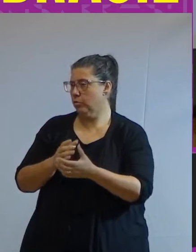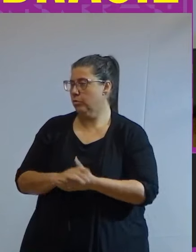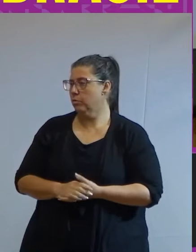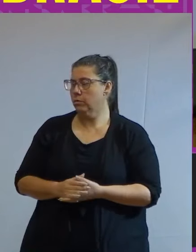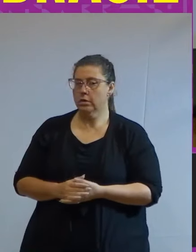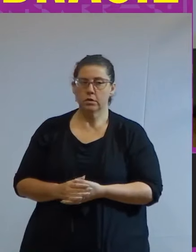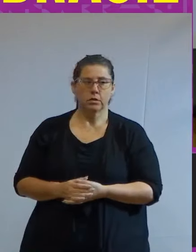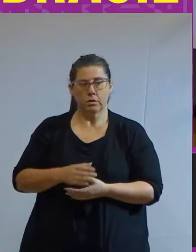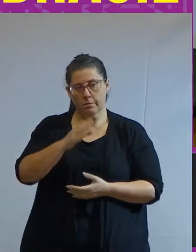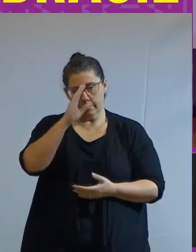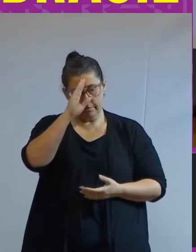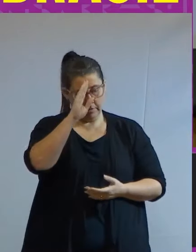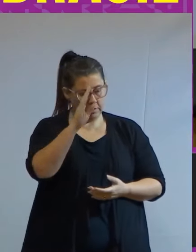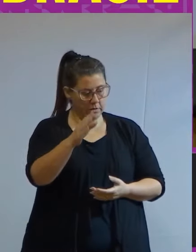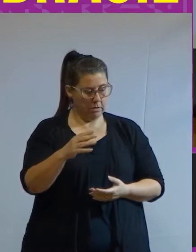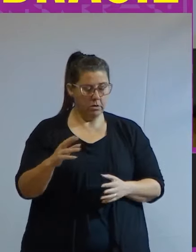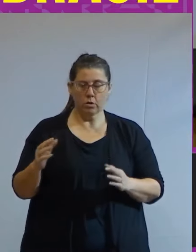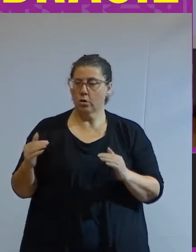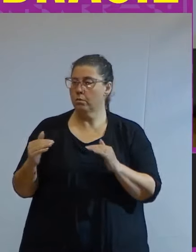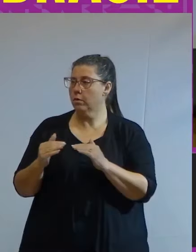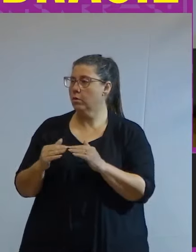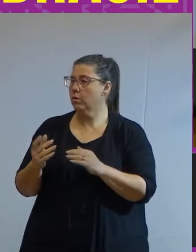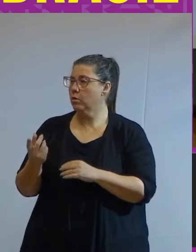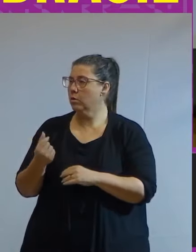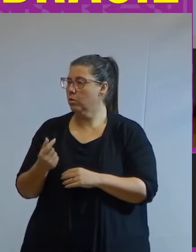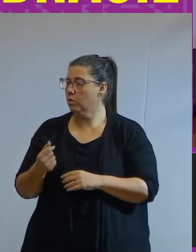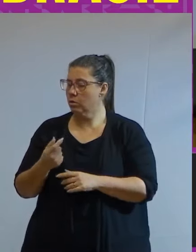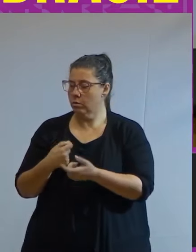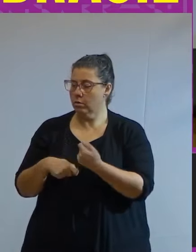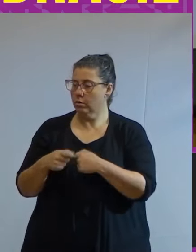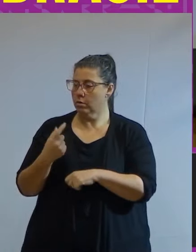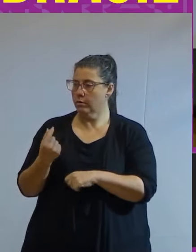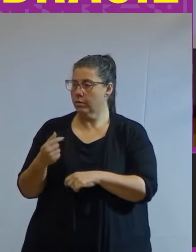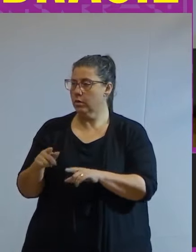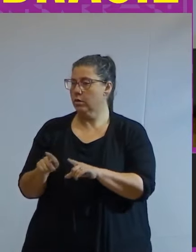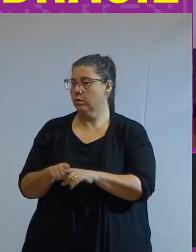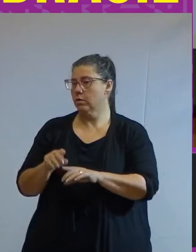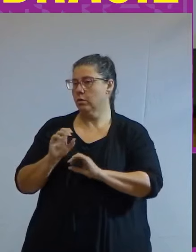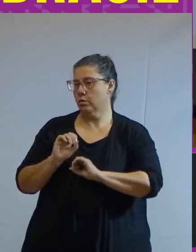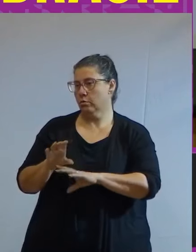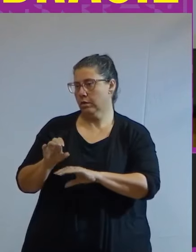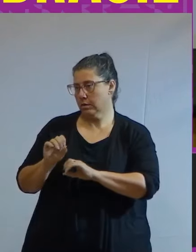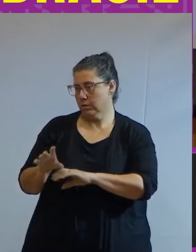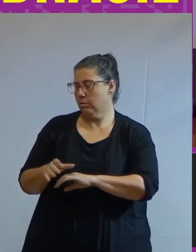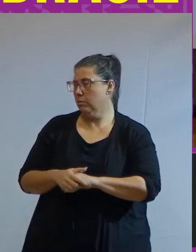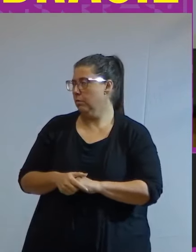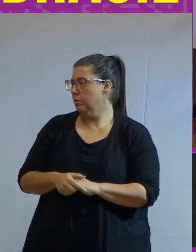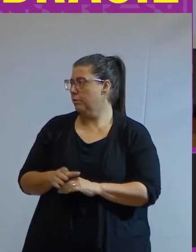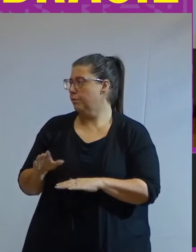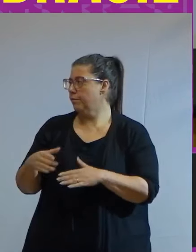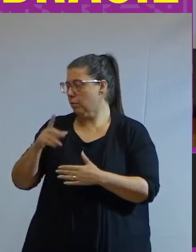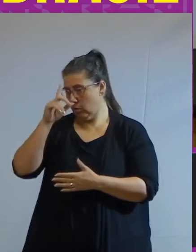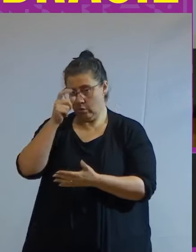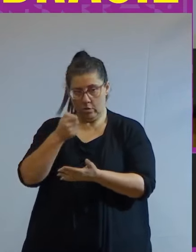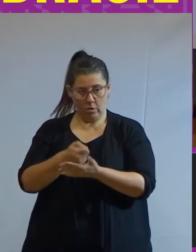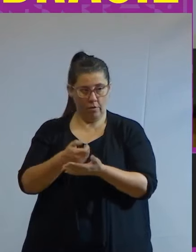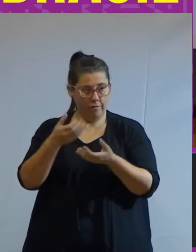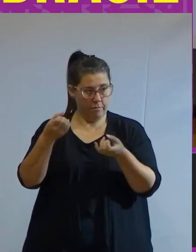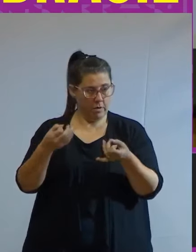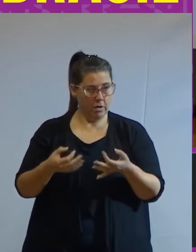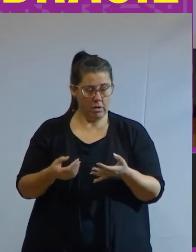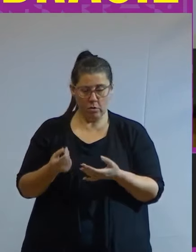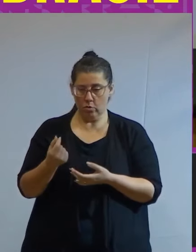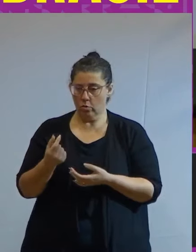principalmente relacionada a economia mercado financeiro e educação financeira no geral então quando eu decidi falar de educação